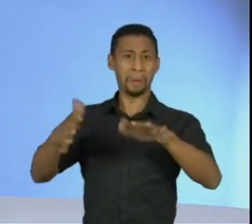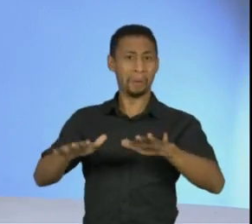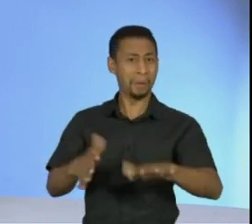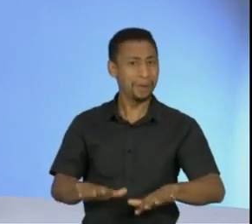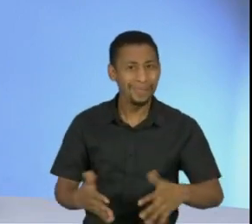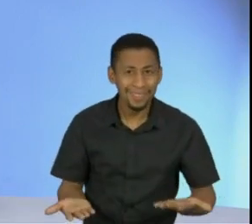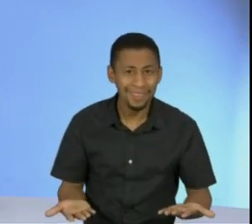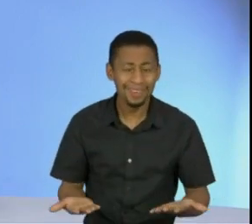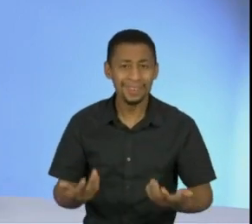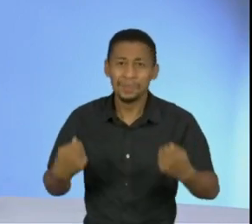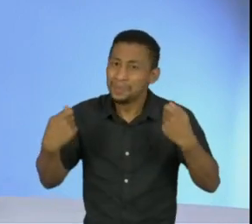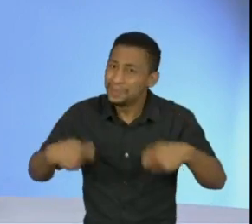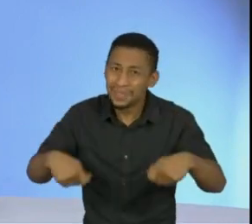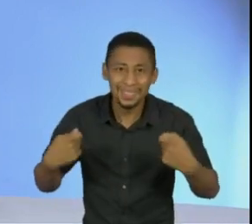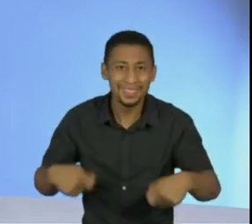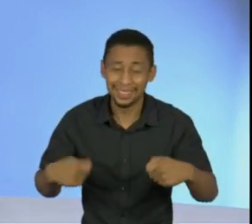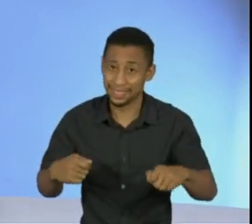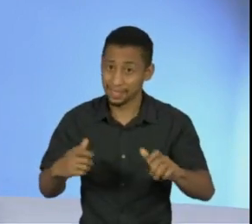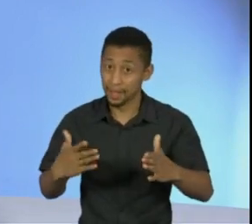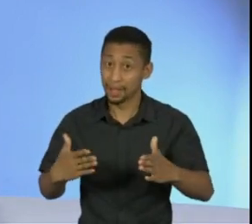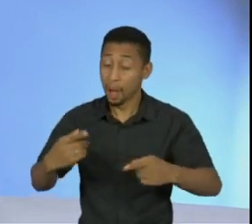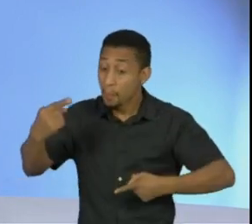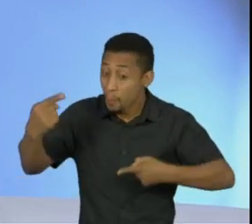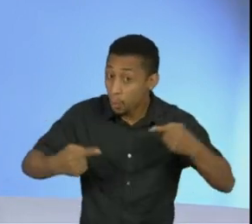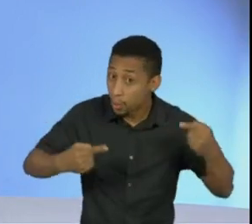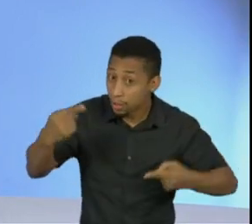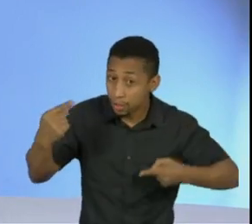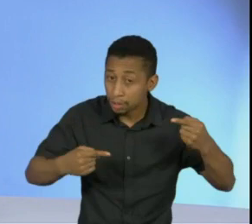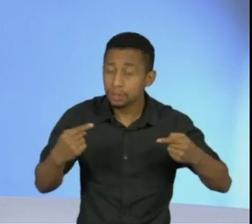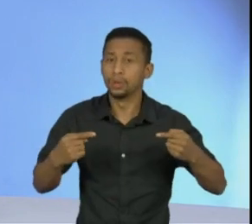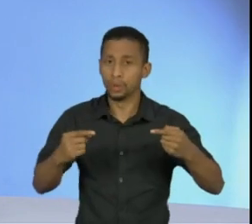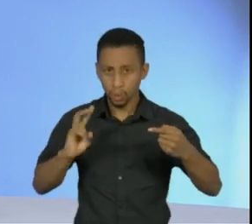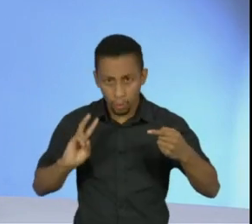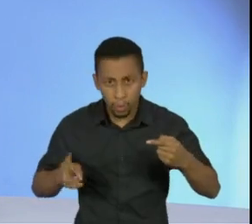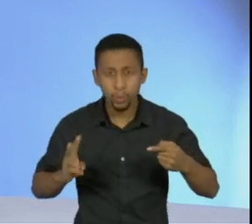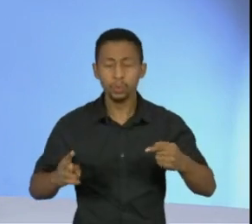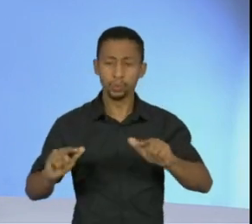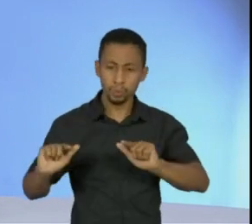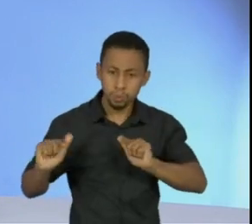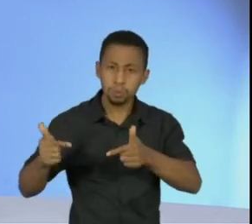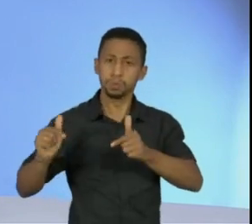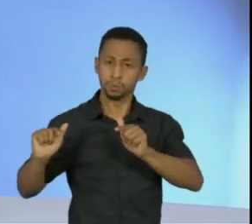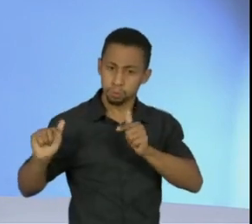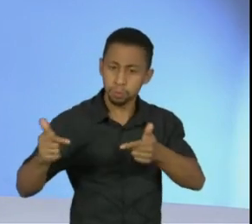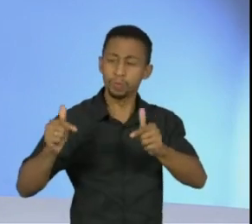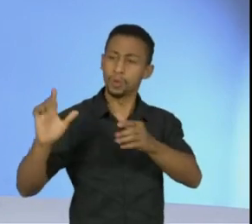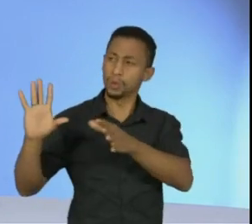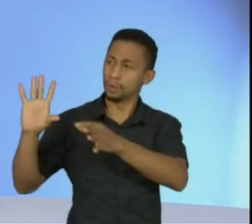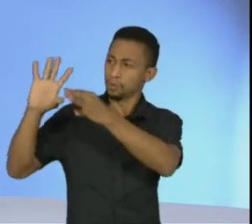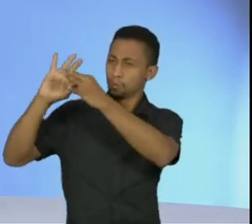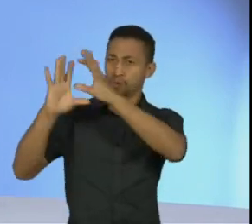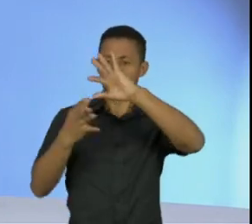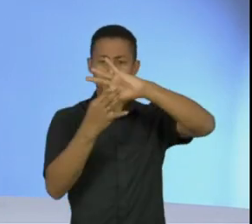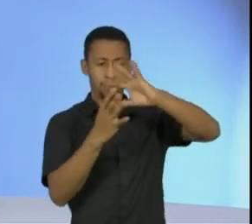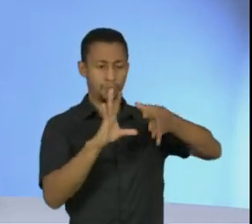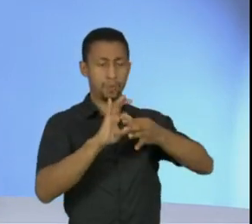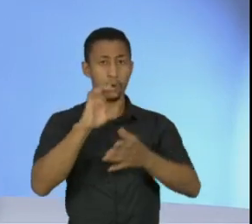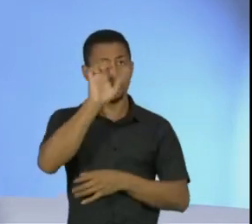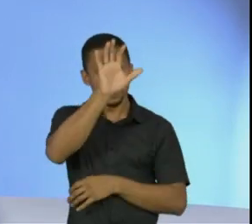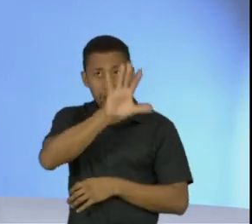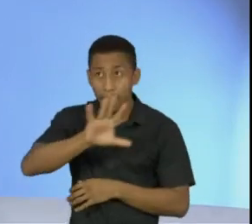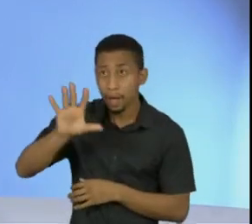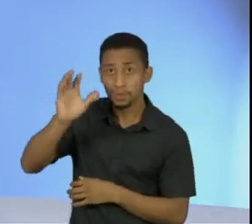Então, é preciso que as políticas derem continuidade, que sejam feitas, construídas com os estados e municípios nesse país, que tenham